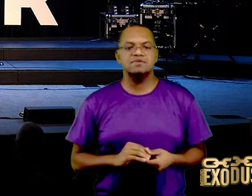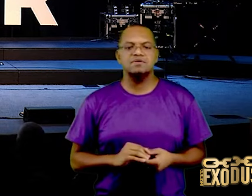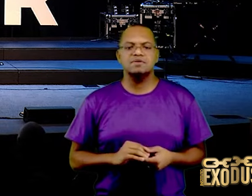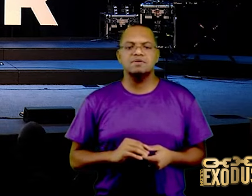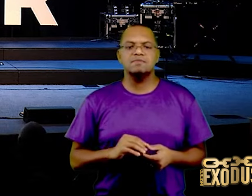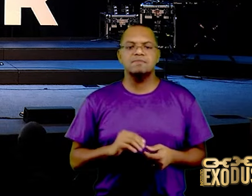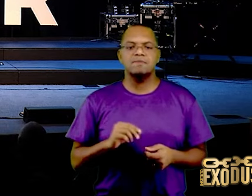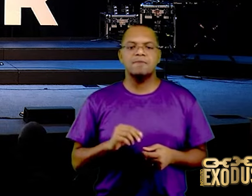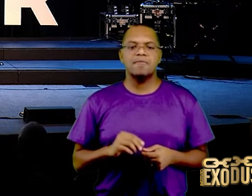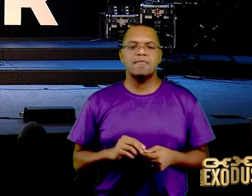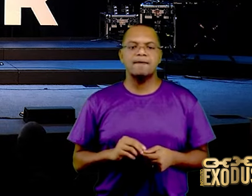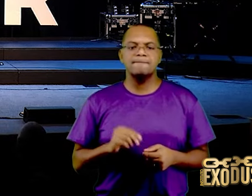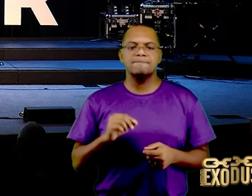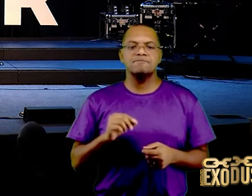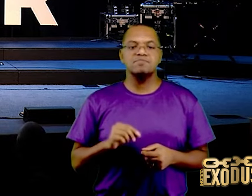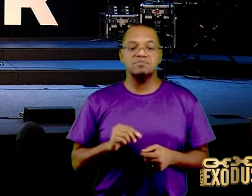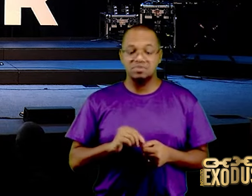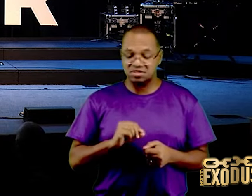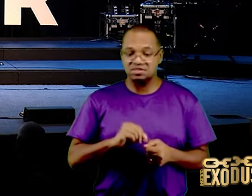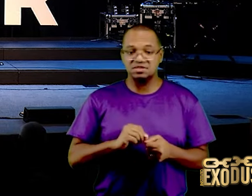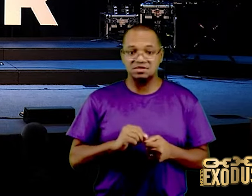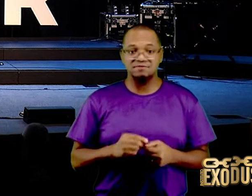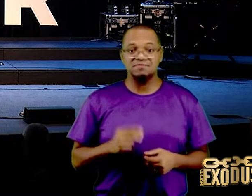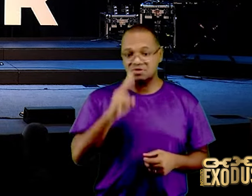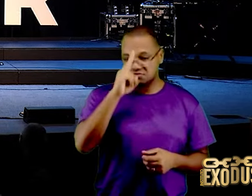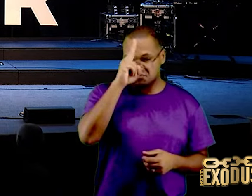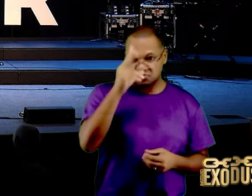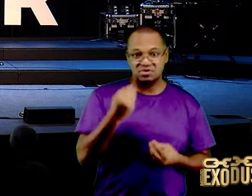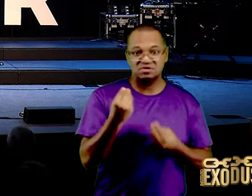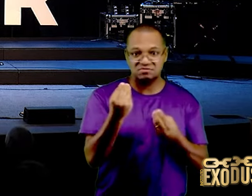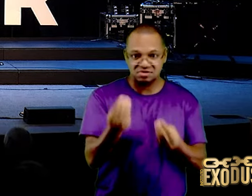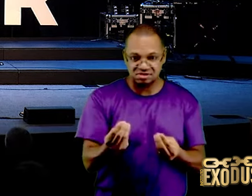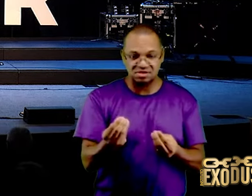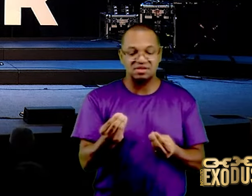te dando musculatura de guerra, não se cair em pé em nome de Jesus,